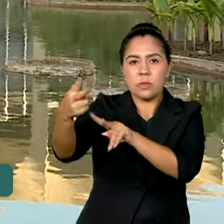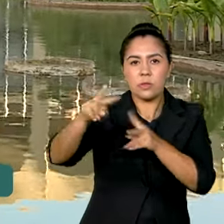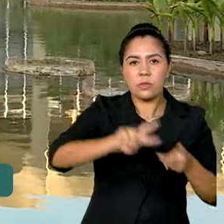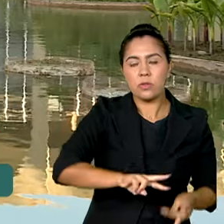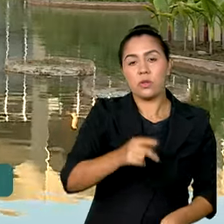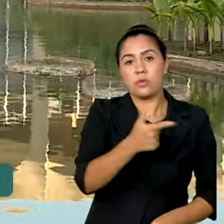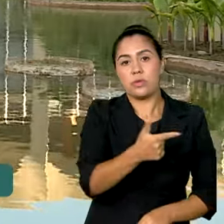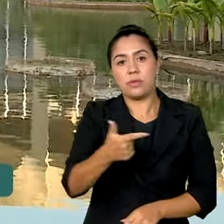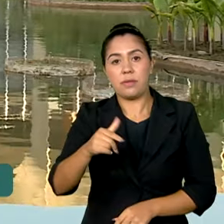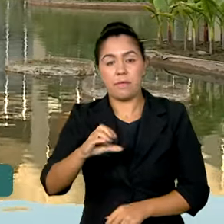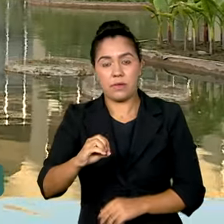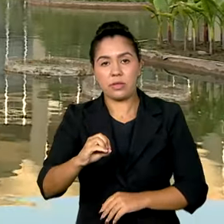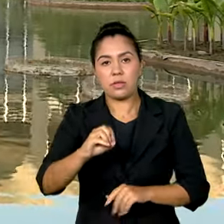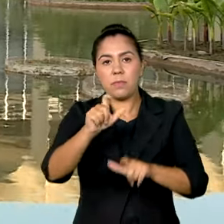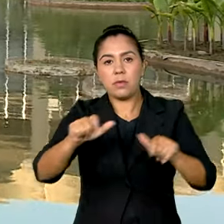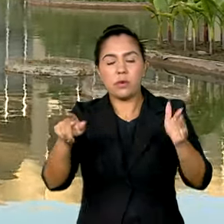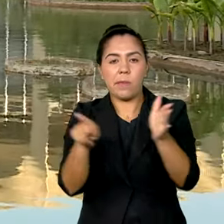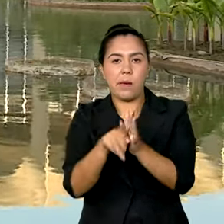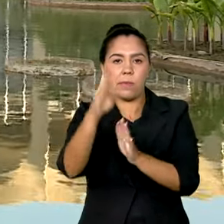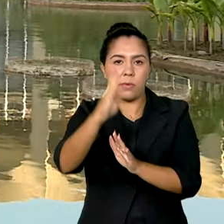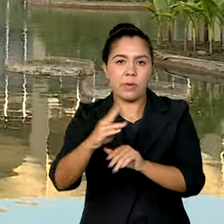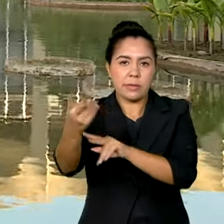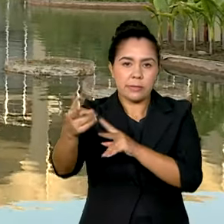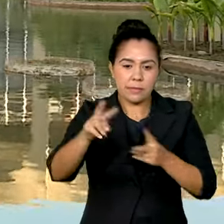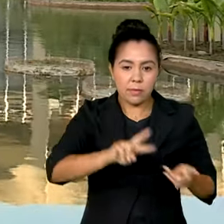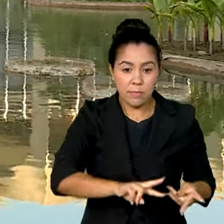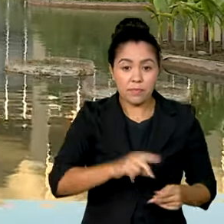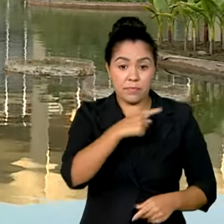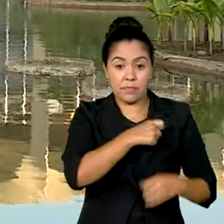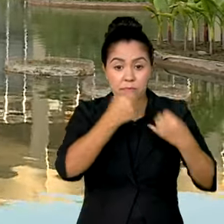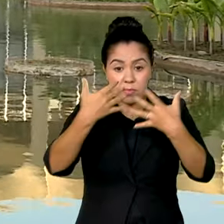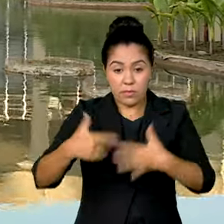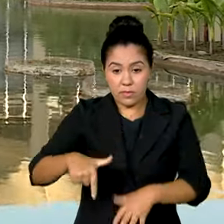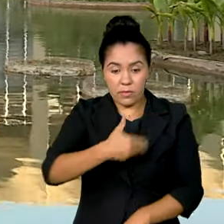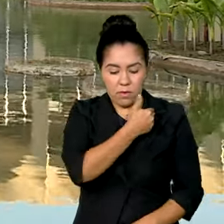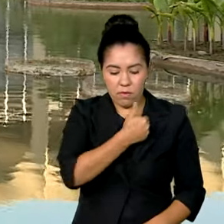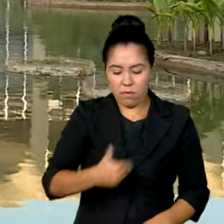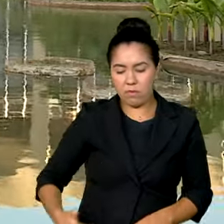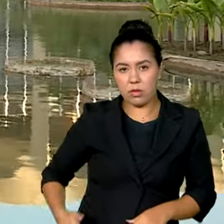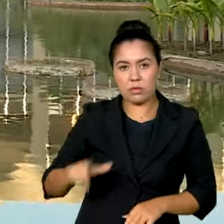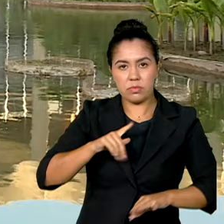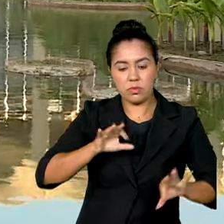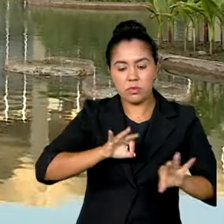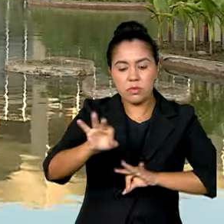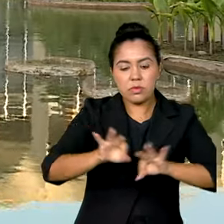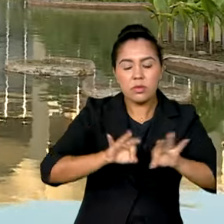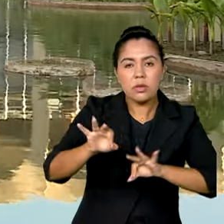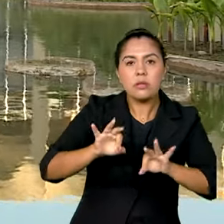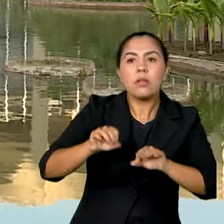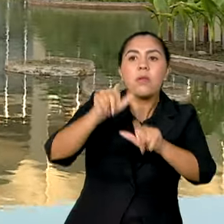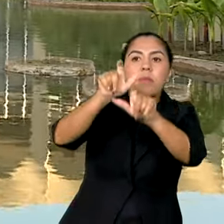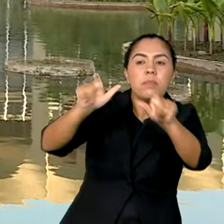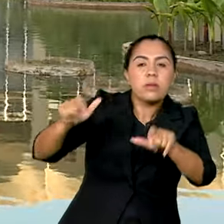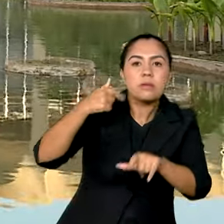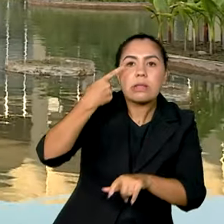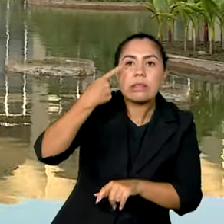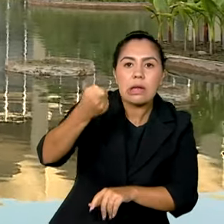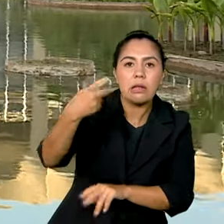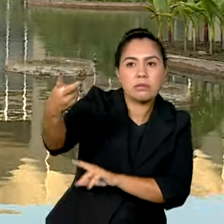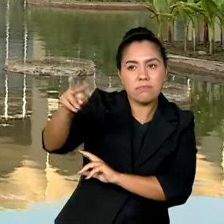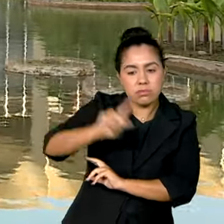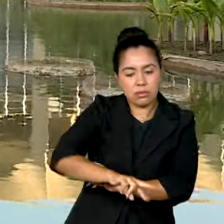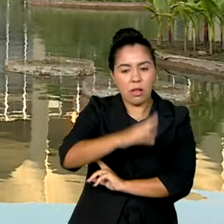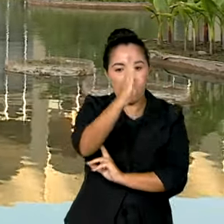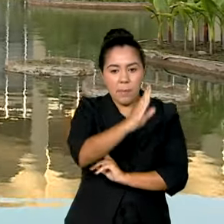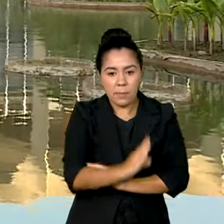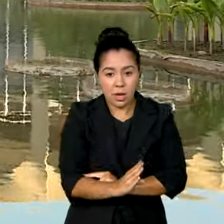foi feito em Gaza, também no Oriente Médio, o governo abriu uma consulta sobre repatriação dos brasileiros que vivem no Líbano. A